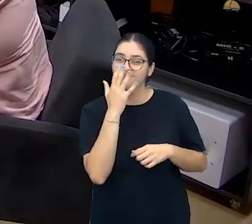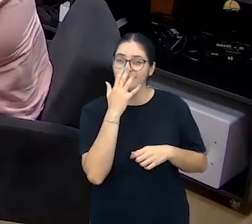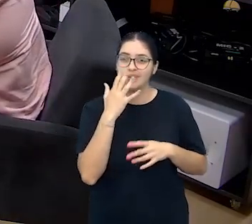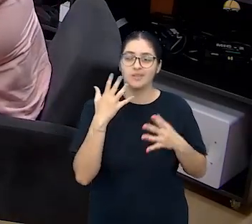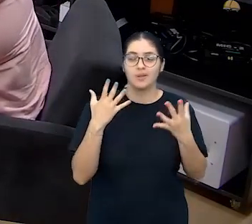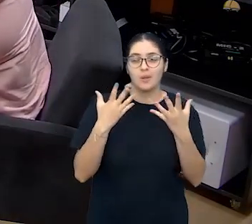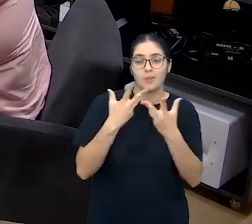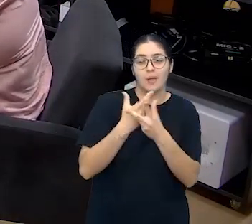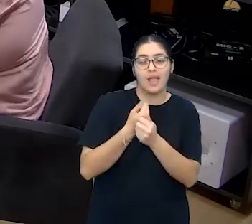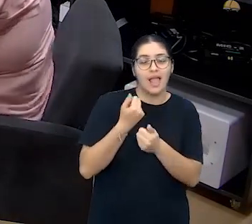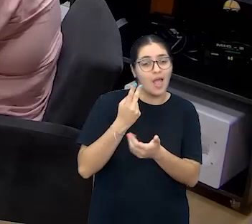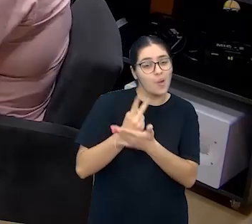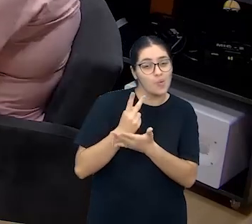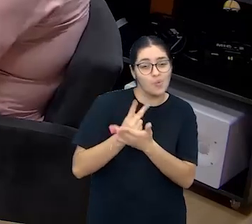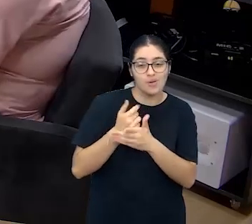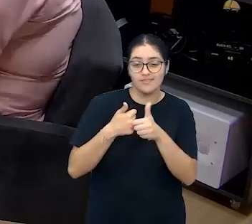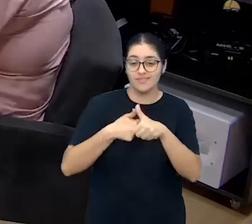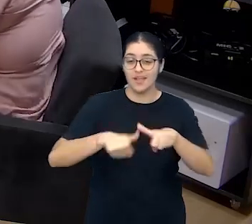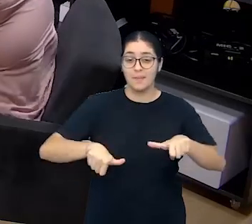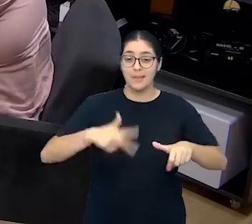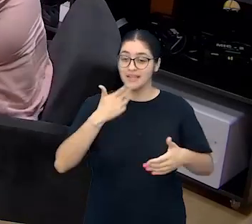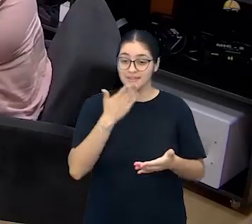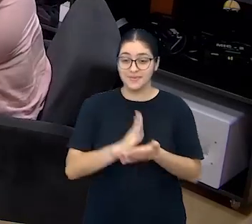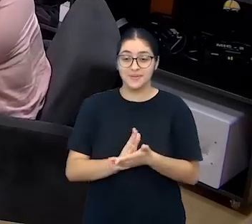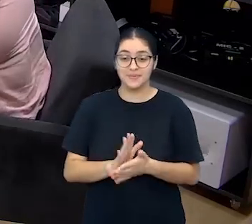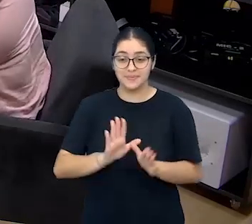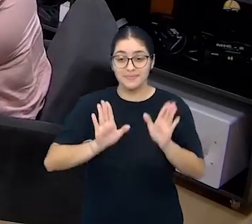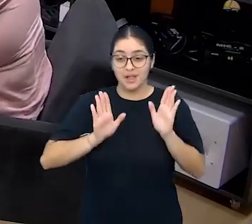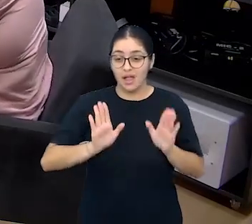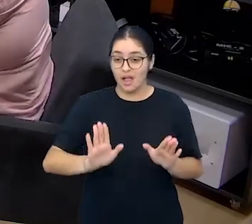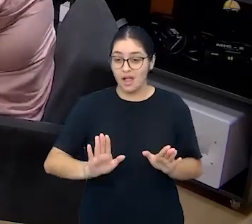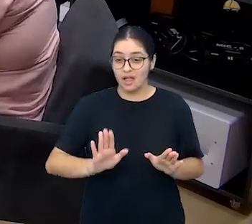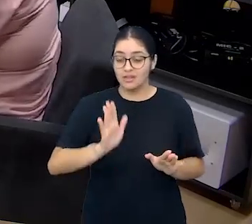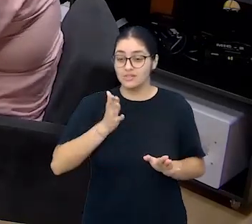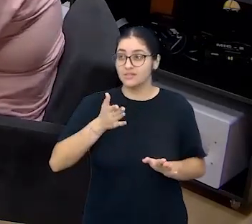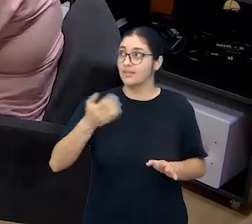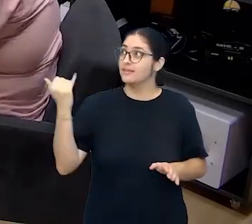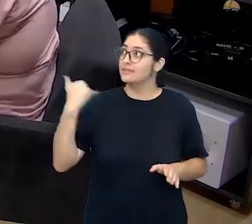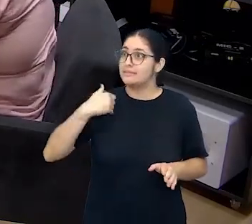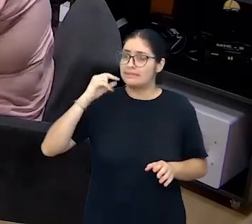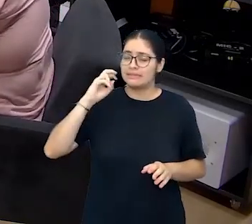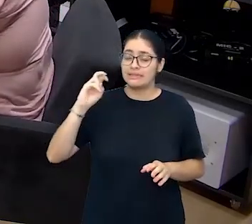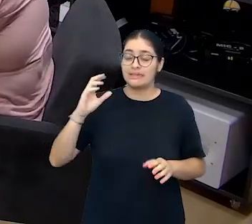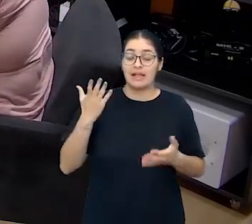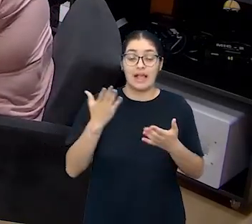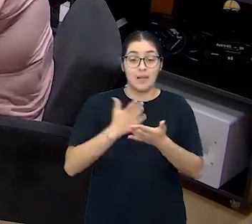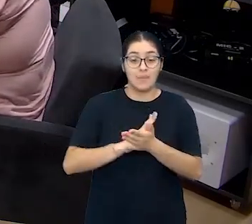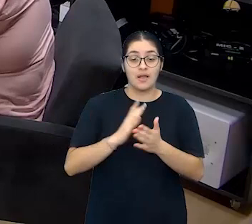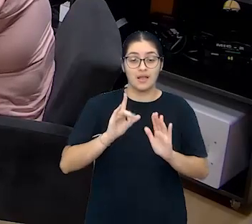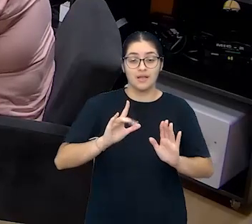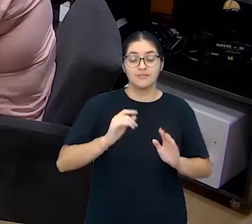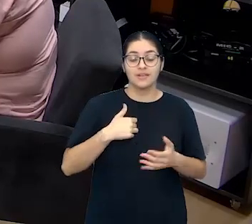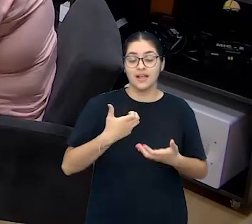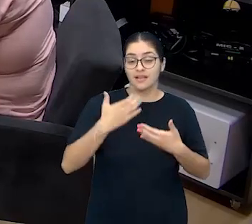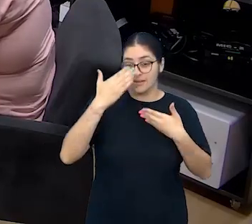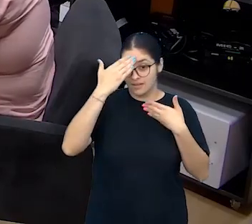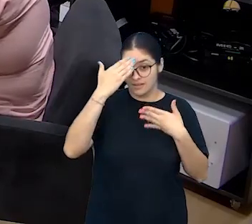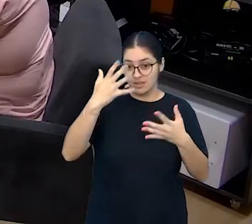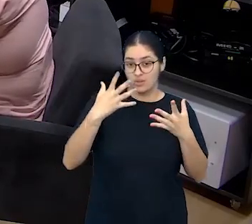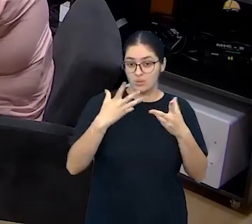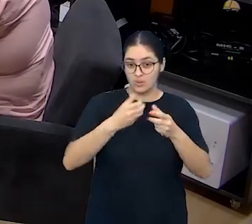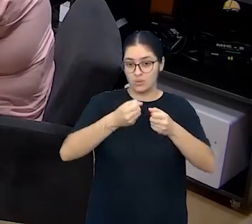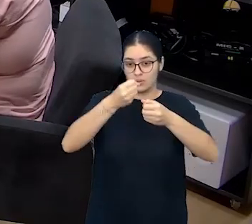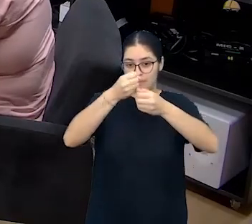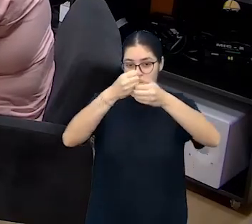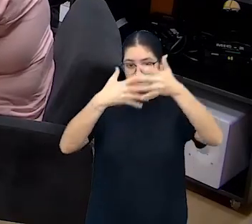querer ficar. A gente não quer acabar, mas o tempo já gritou com a gente, e eu queria agradecer muito a participação de todos no